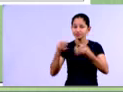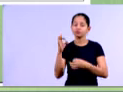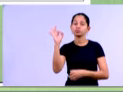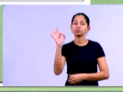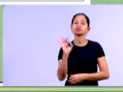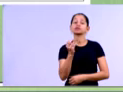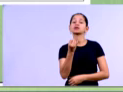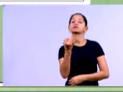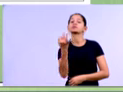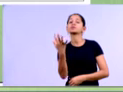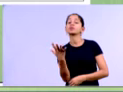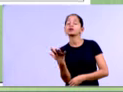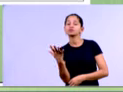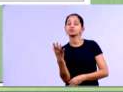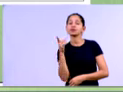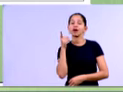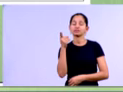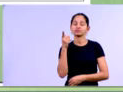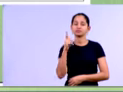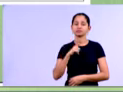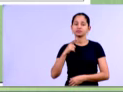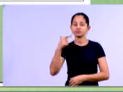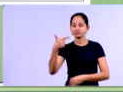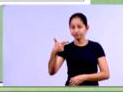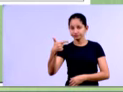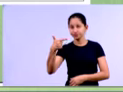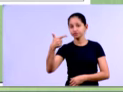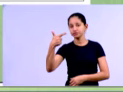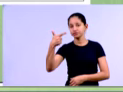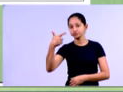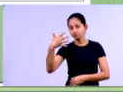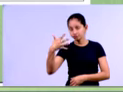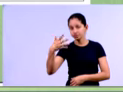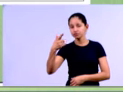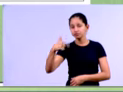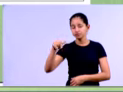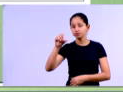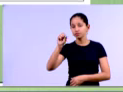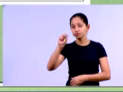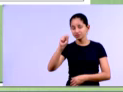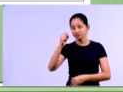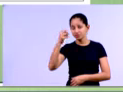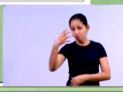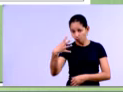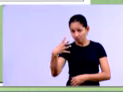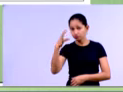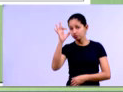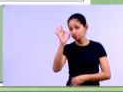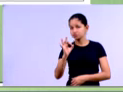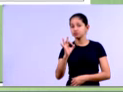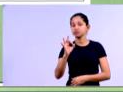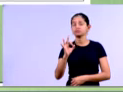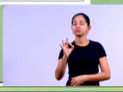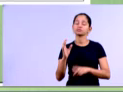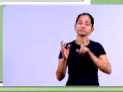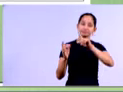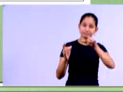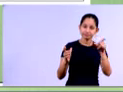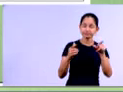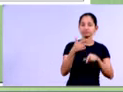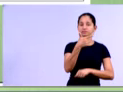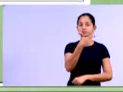multiplicarmos por 100, nós vamos encontrar o percentual de 24,84% de análise vertical. Em 2012,